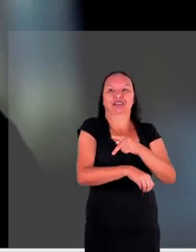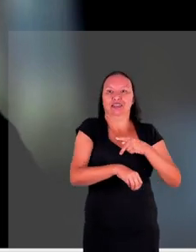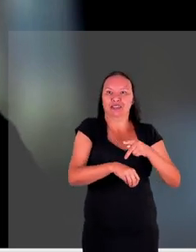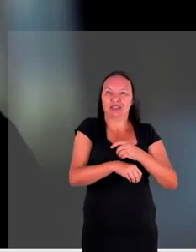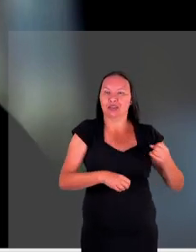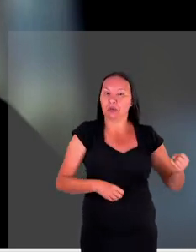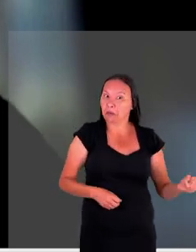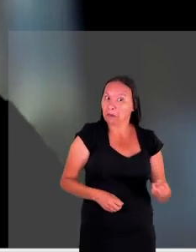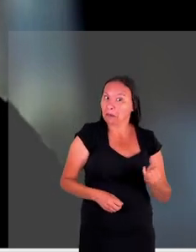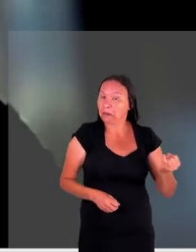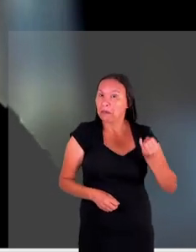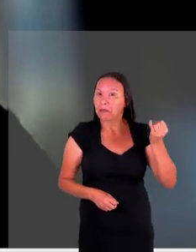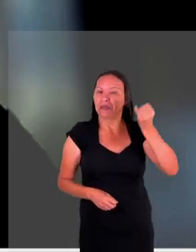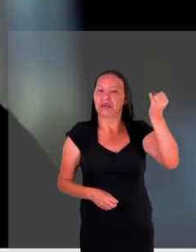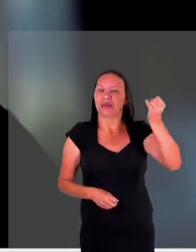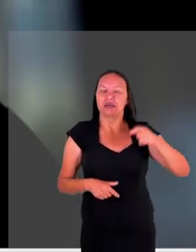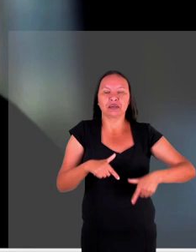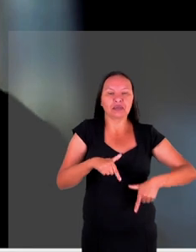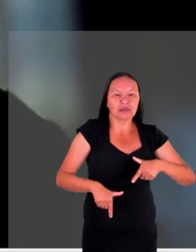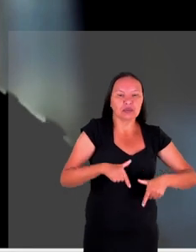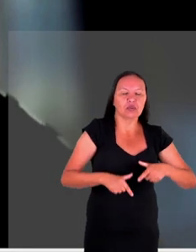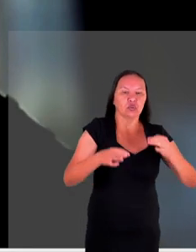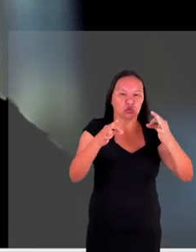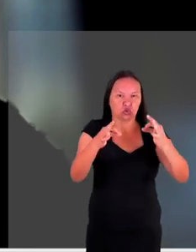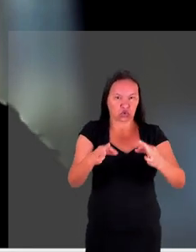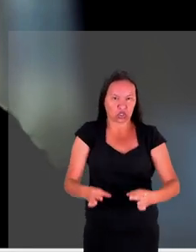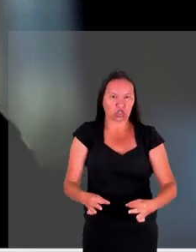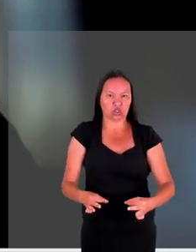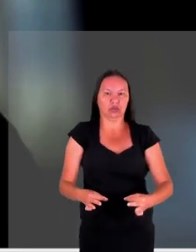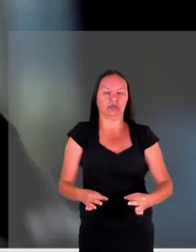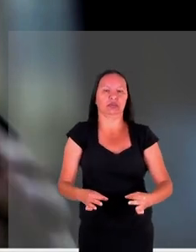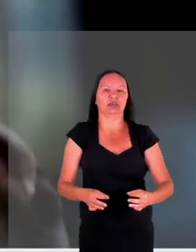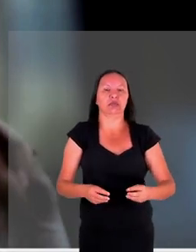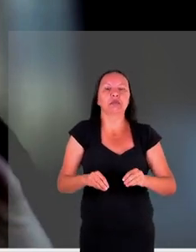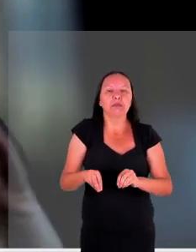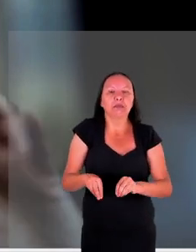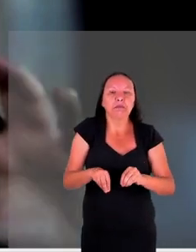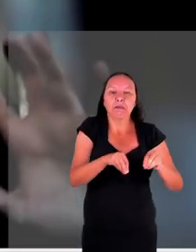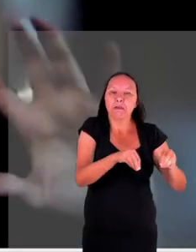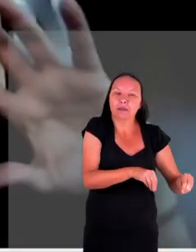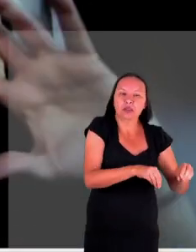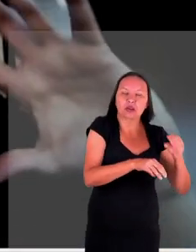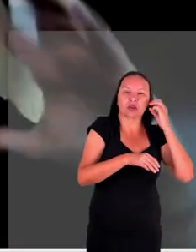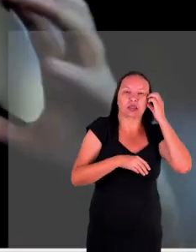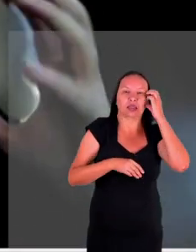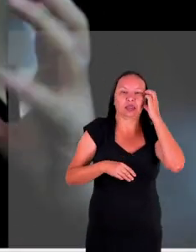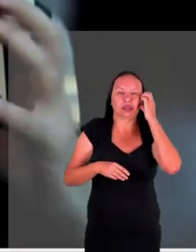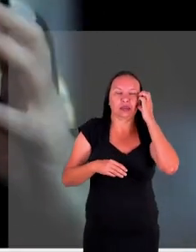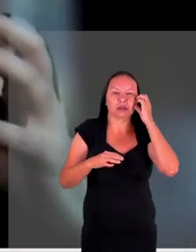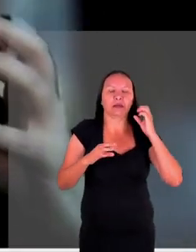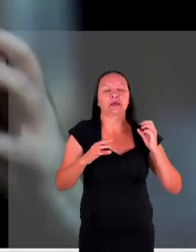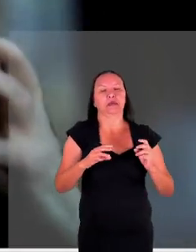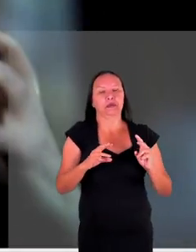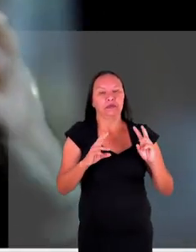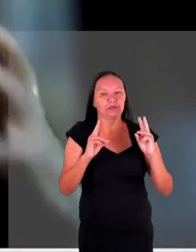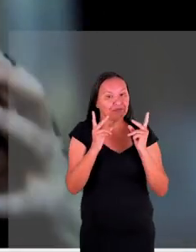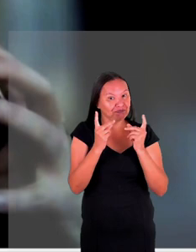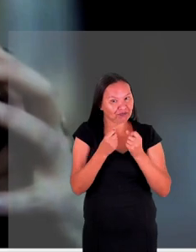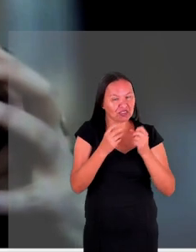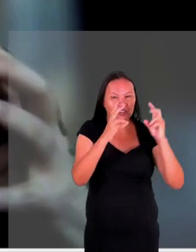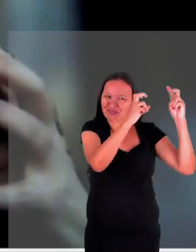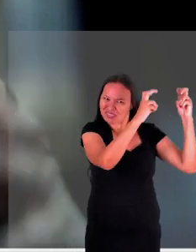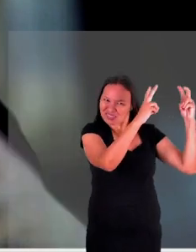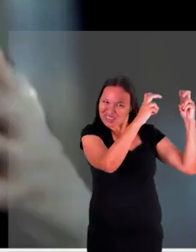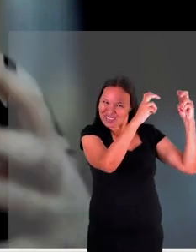importante quando a gente vai trabalhar como juristas levar em conta essa multi complexidade de